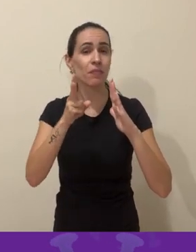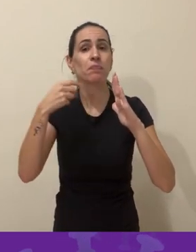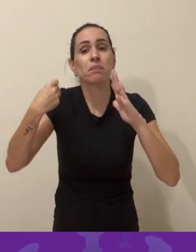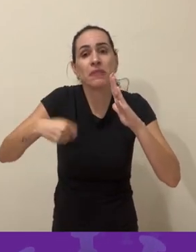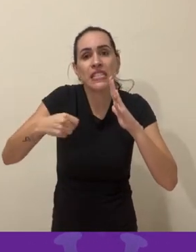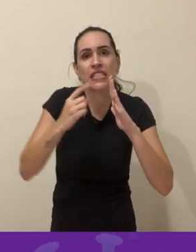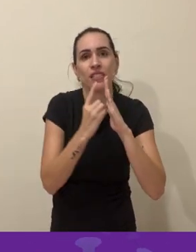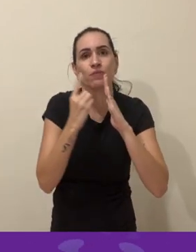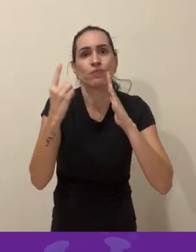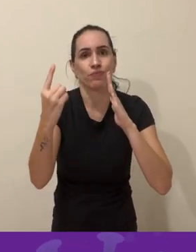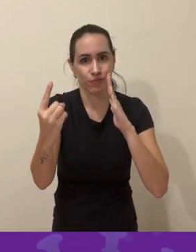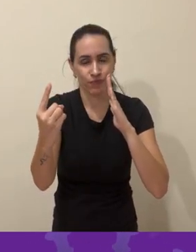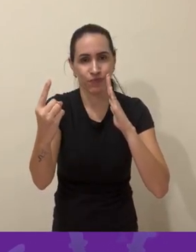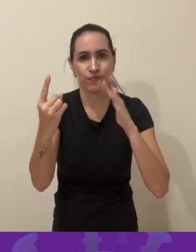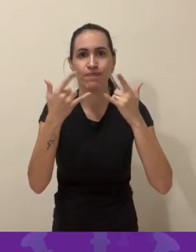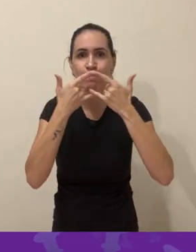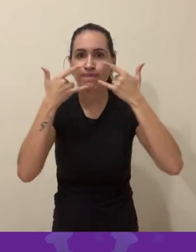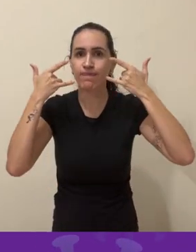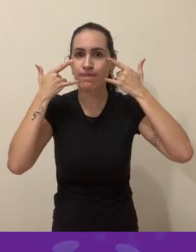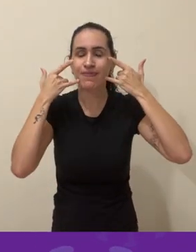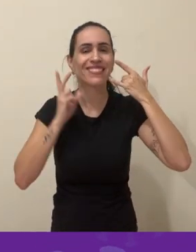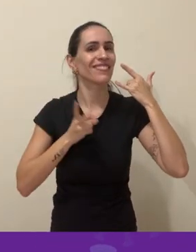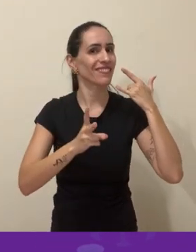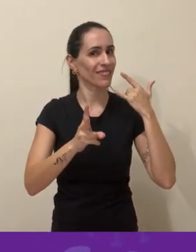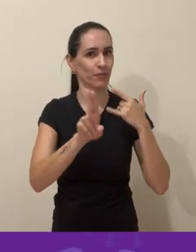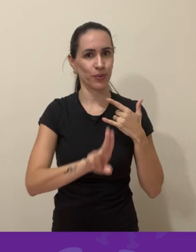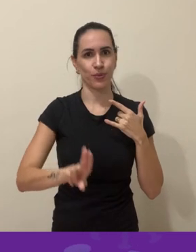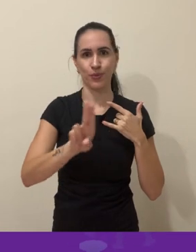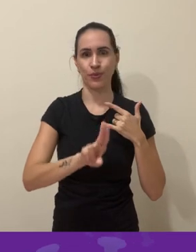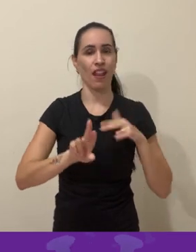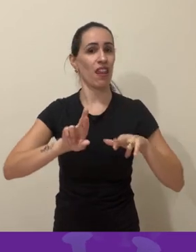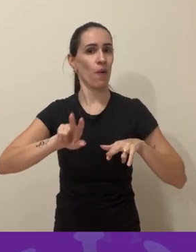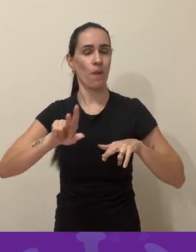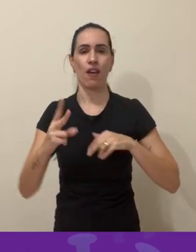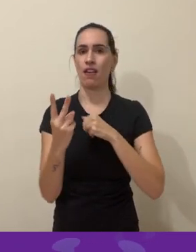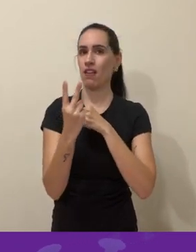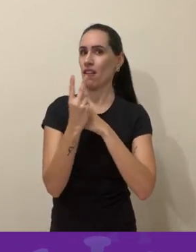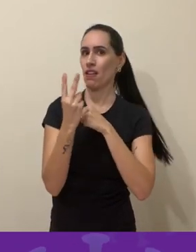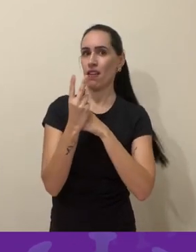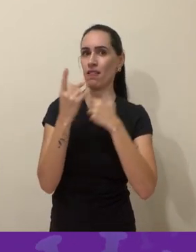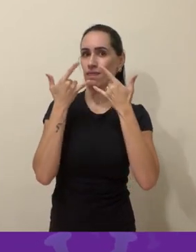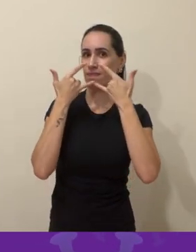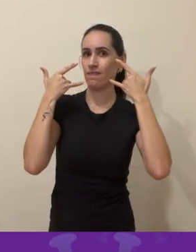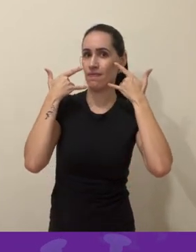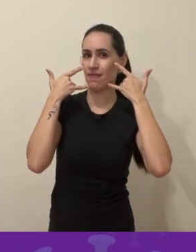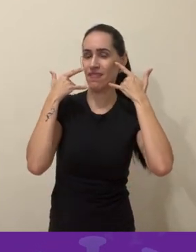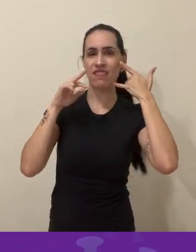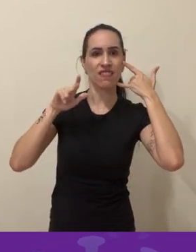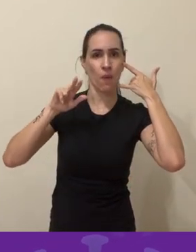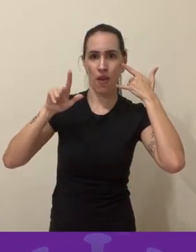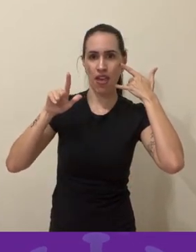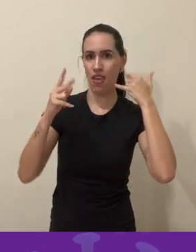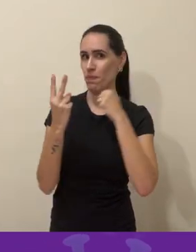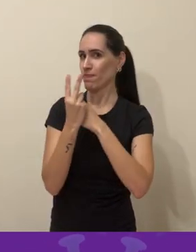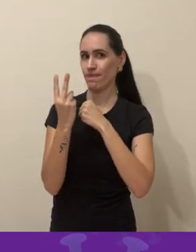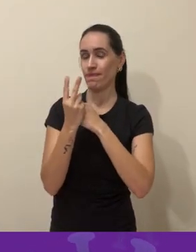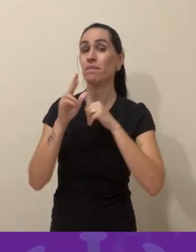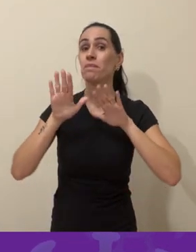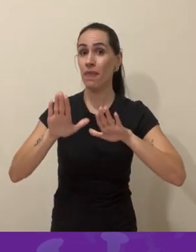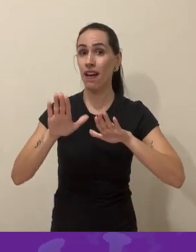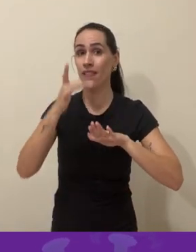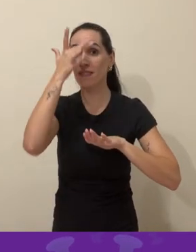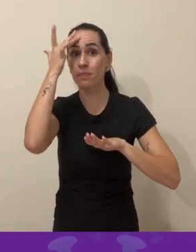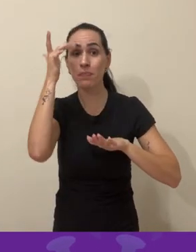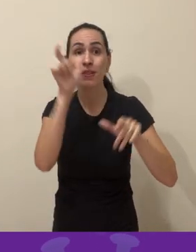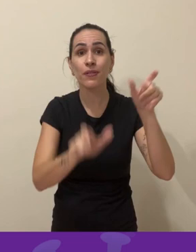as vezes que sair, usar máscara, não para se proteger propriamente dito, porque a máscara não faz isso, mas